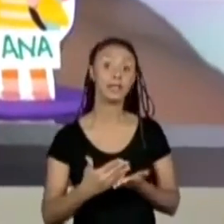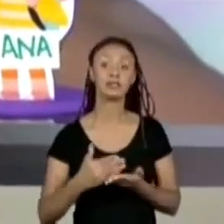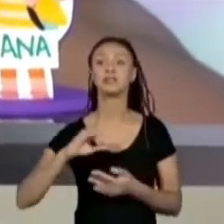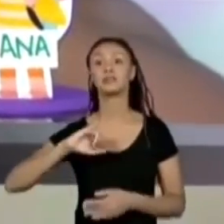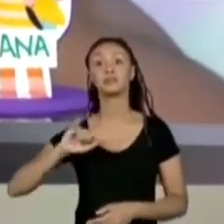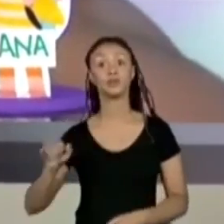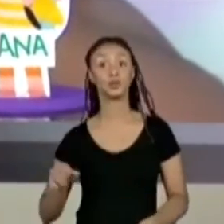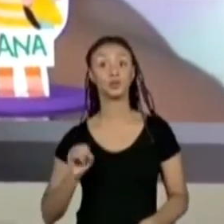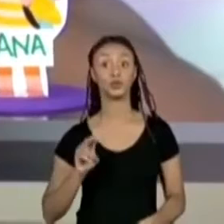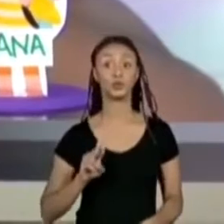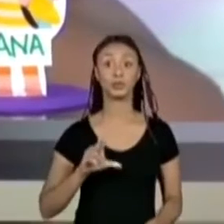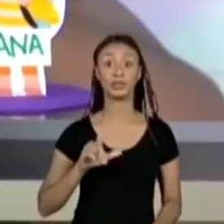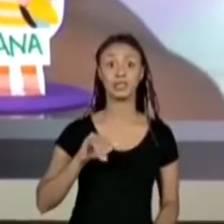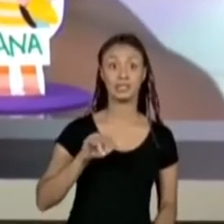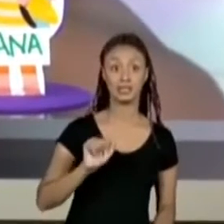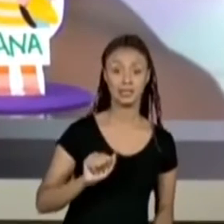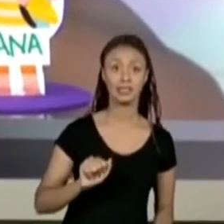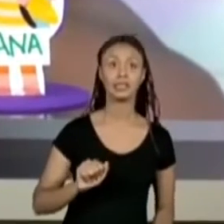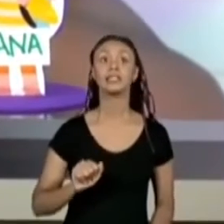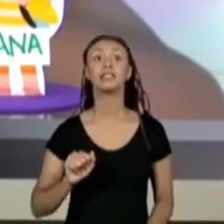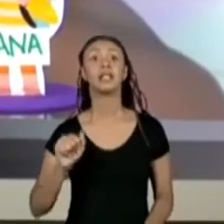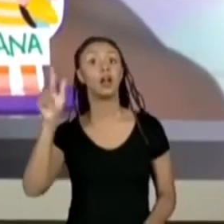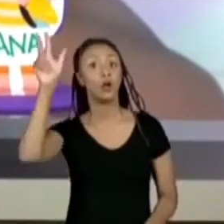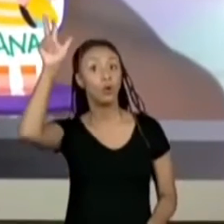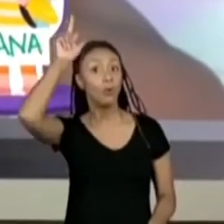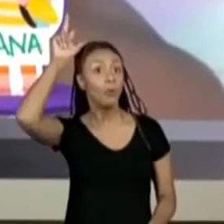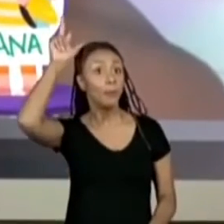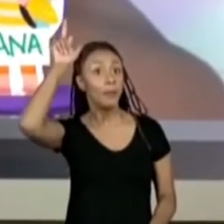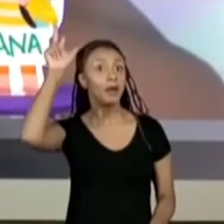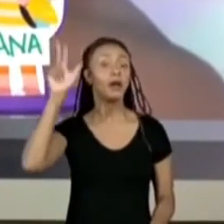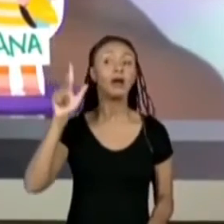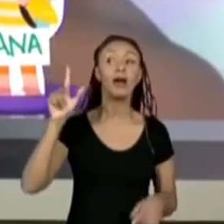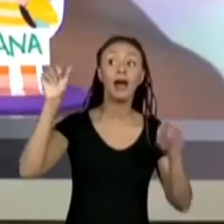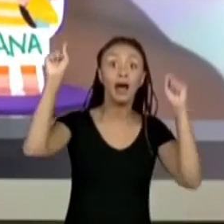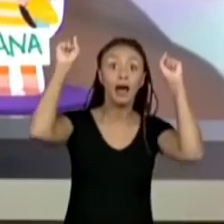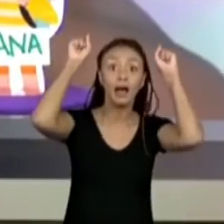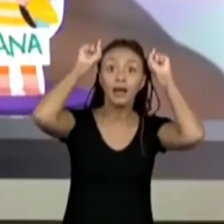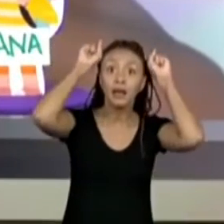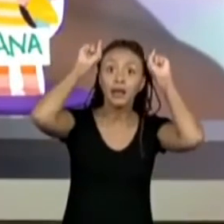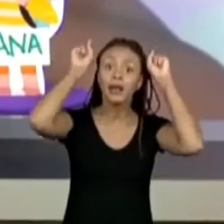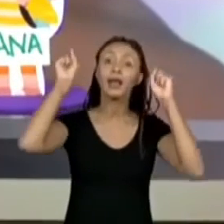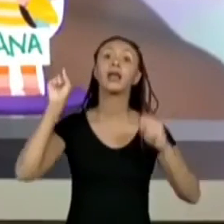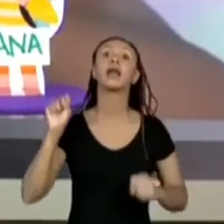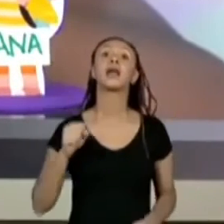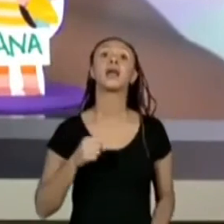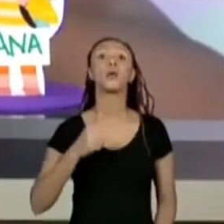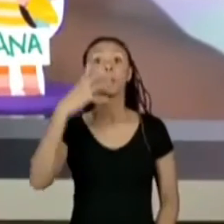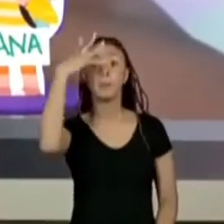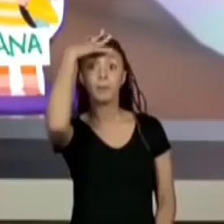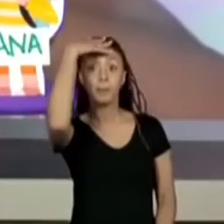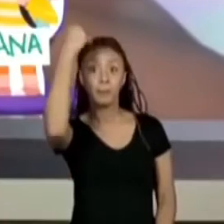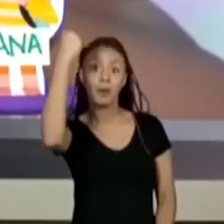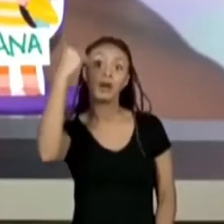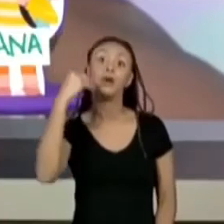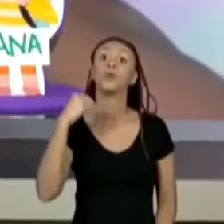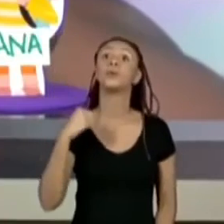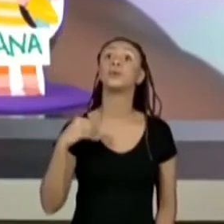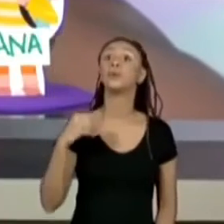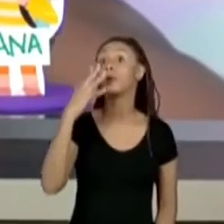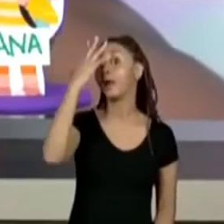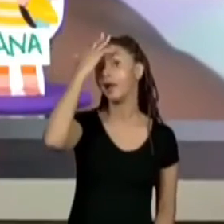Juliana, Roberto, Raquel, Paulo. E Ana?